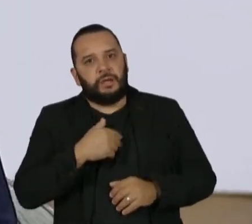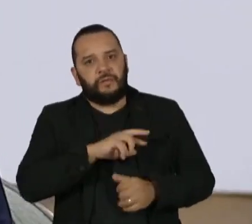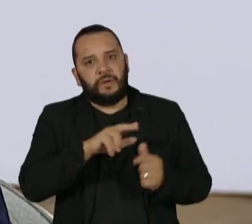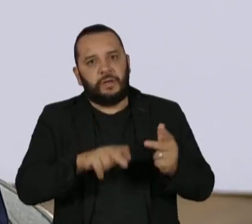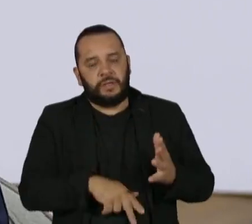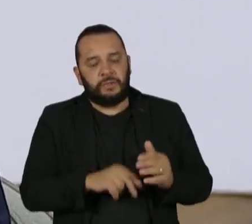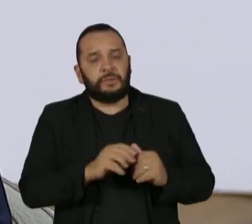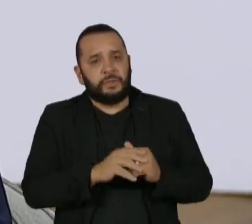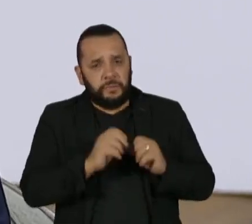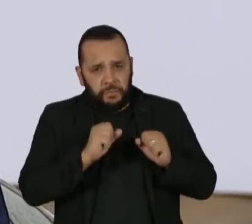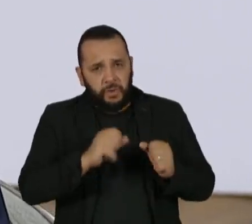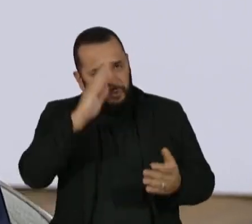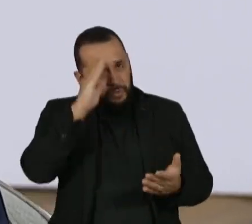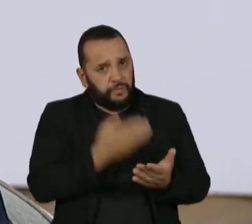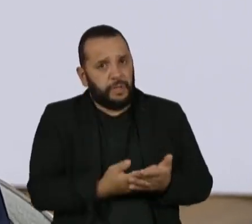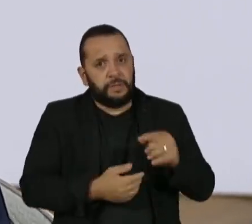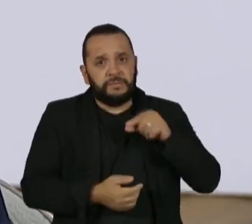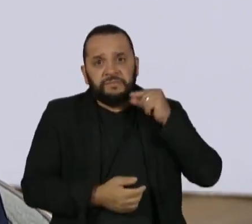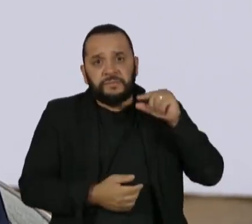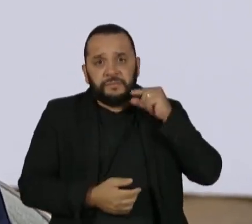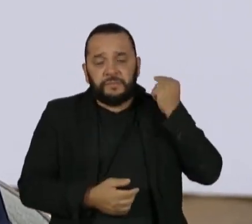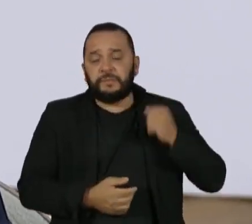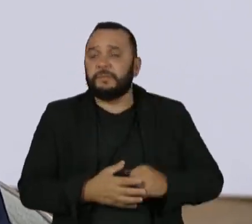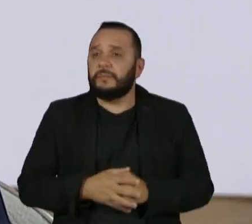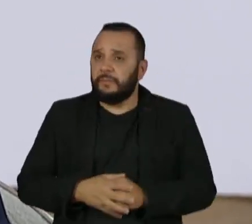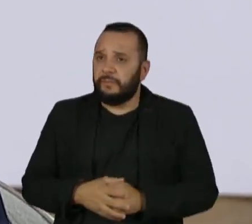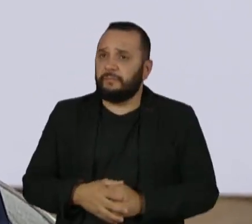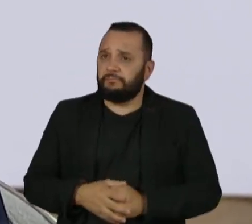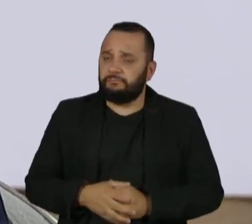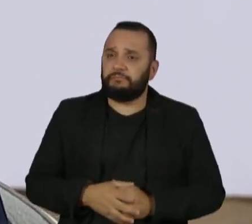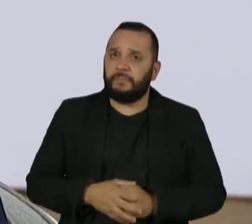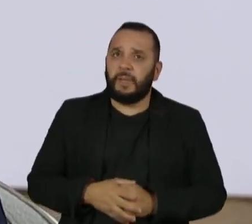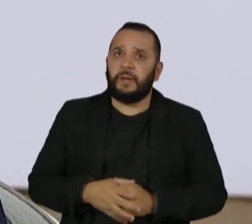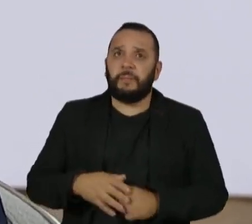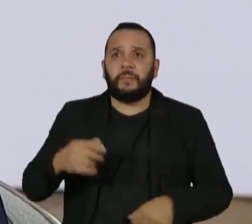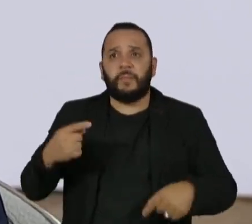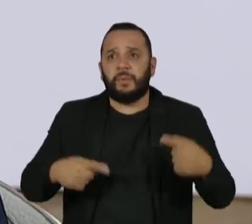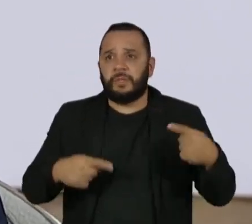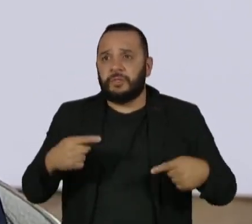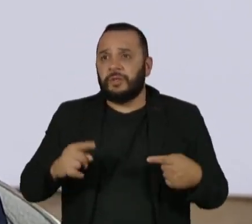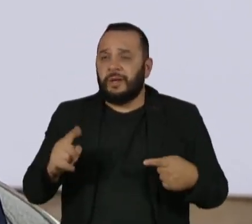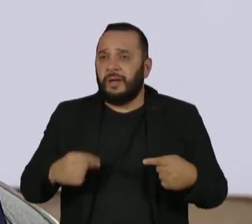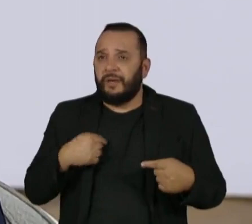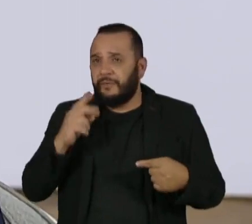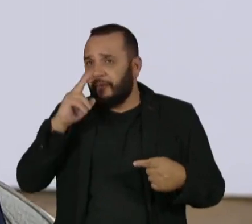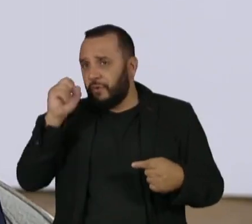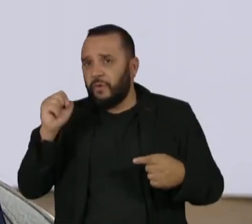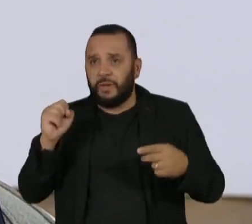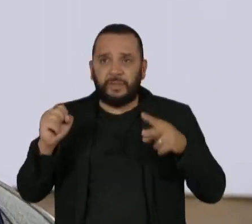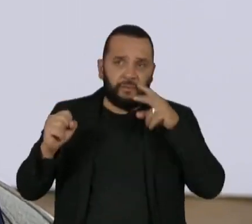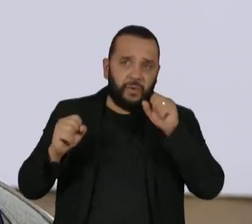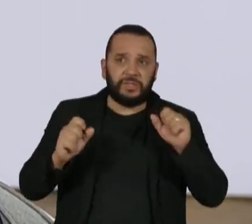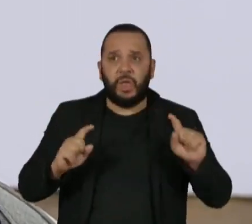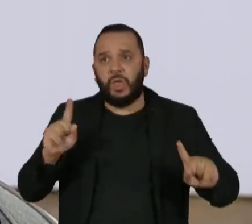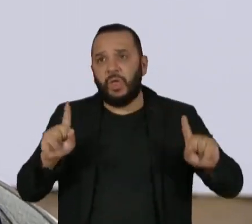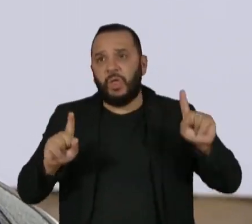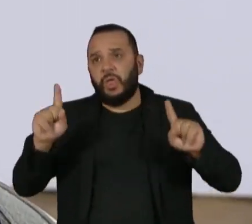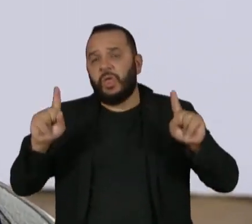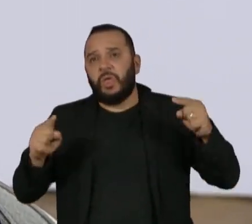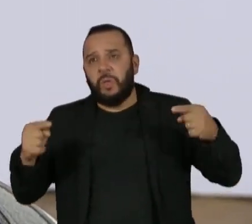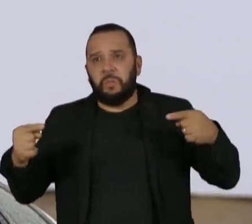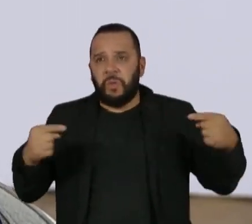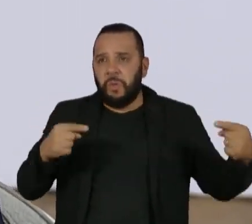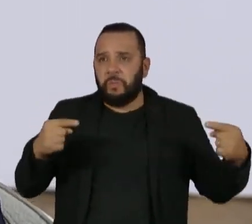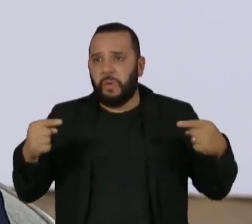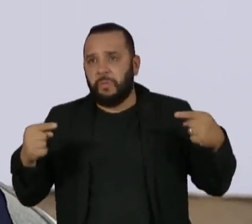Olha, política é correlação de força. Ninguém deve acreditar no outro sem ter correlação de